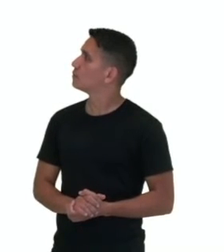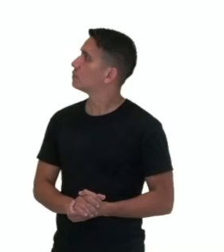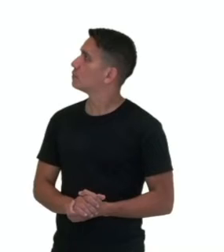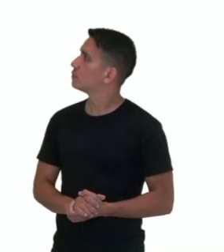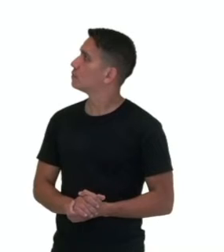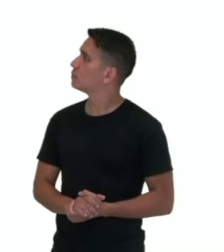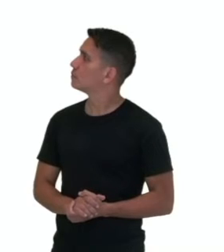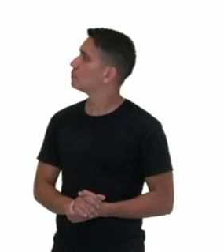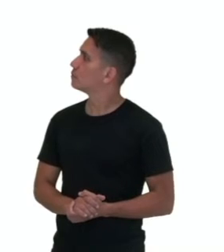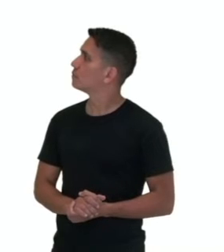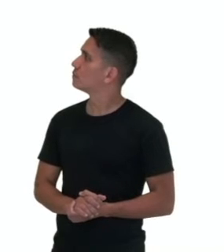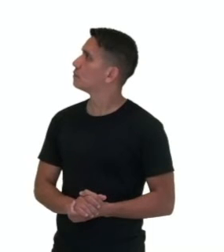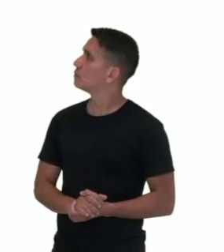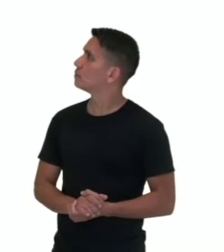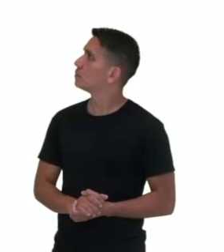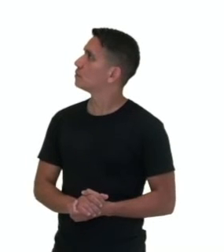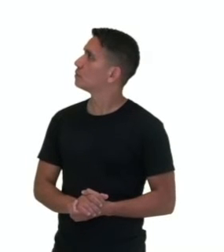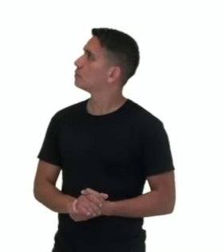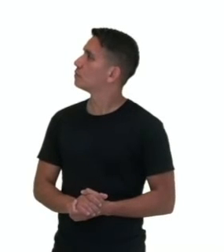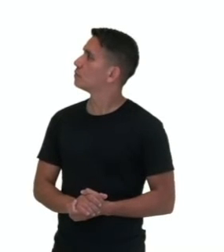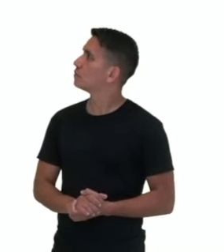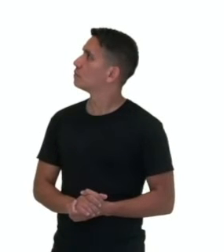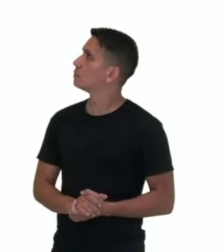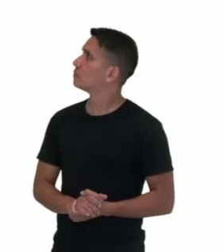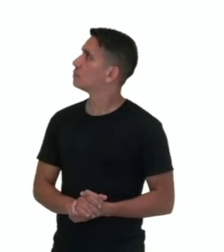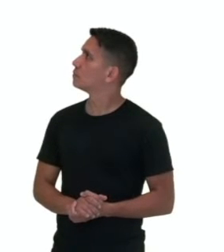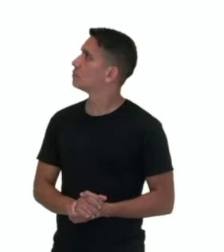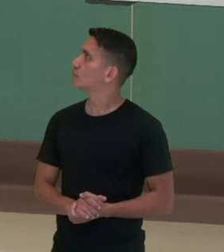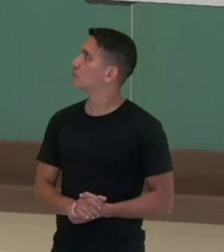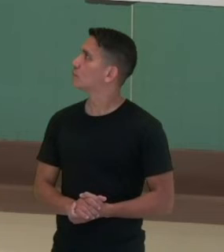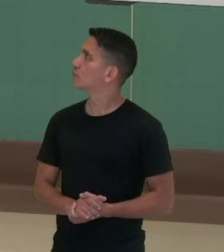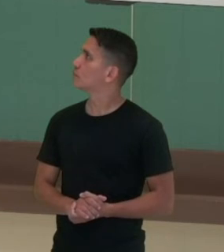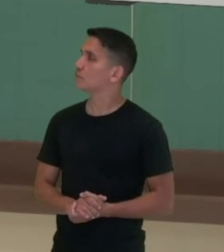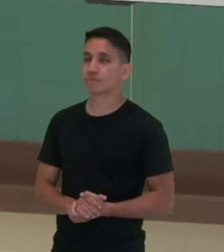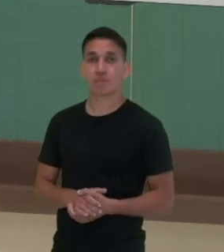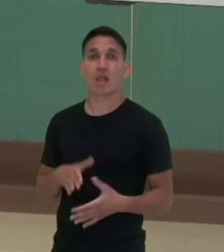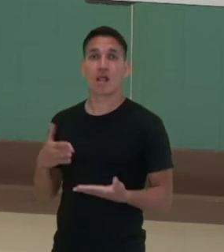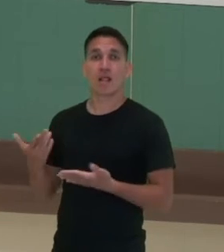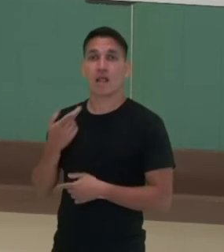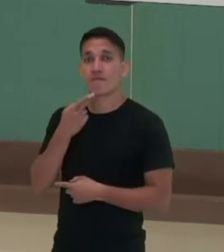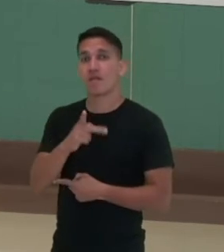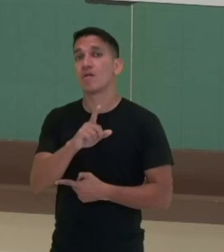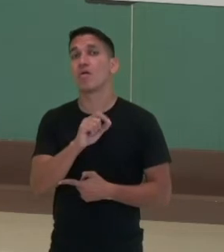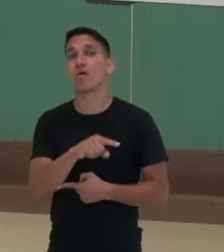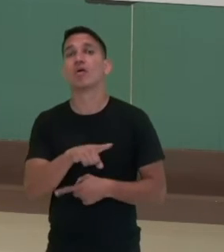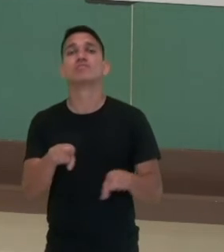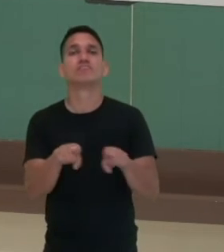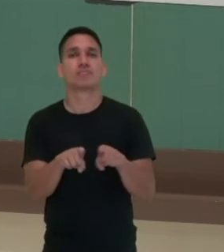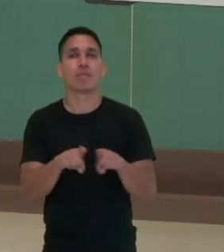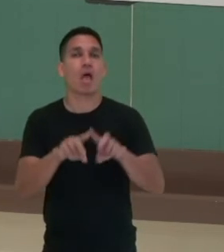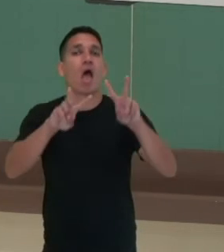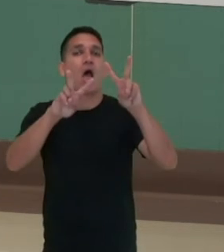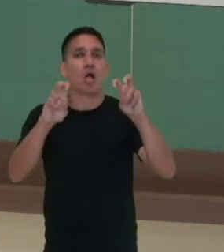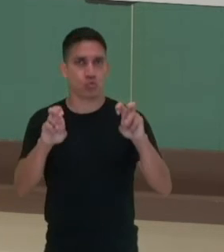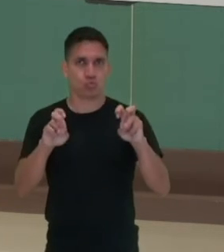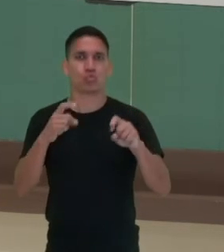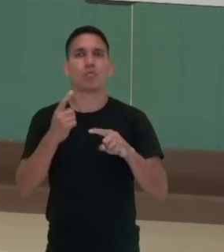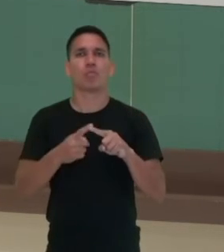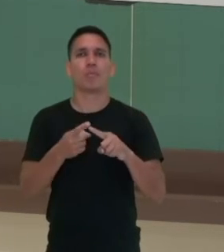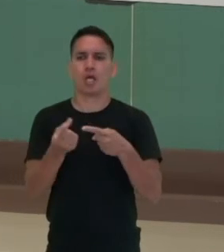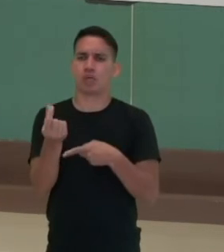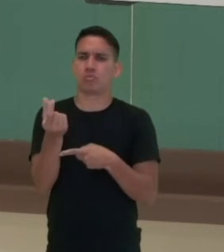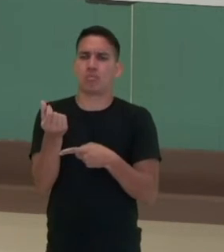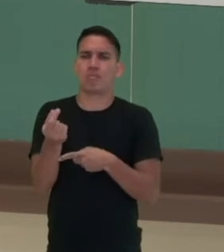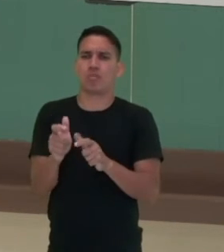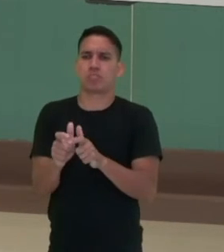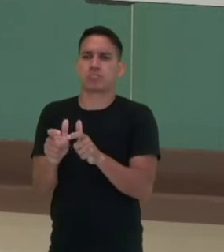detrimento da exclusão de outra parte maioritária. Então, ele fala aí sobre essa questão também da concentração de riquezas